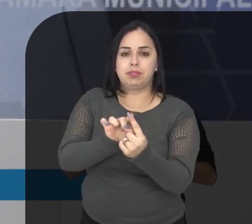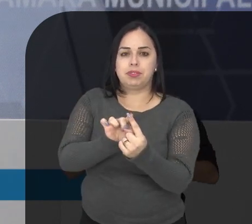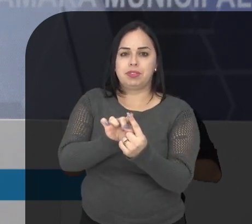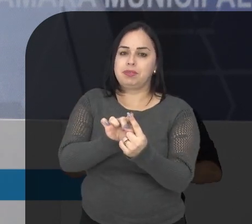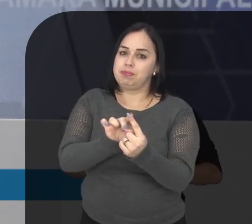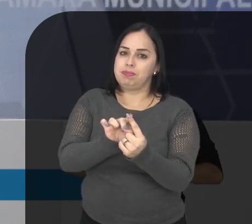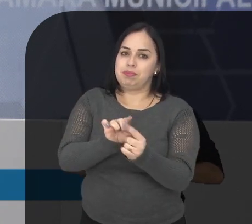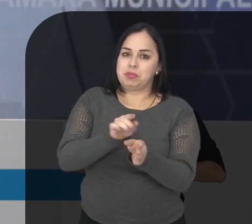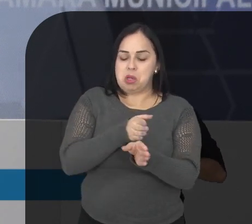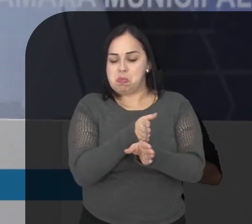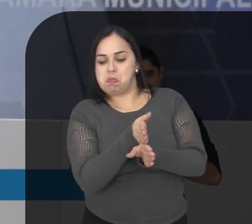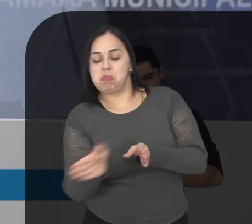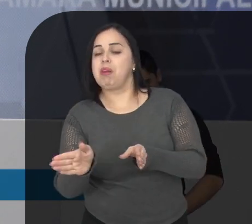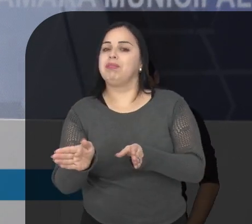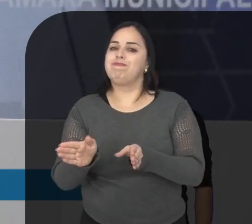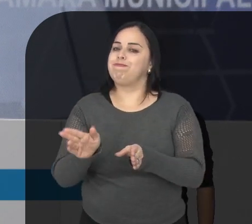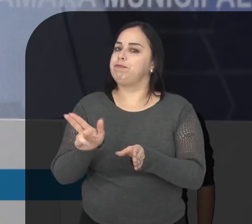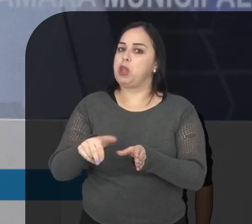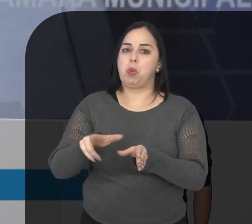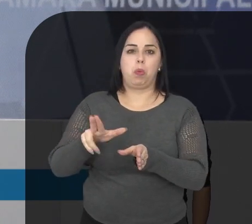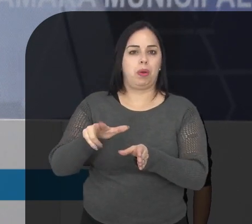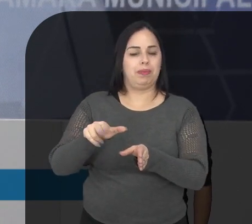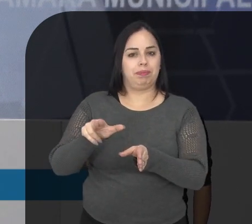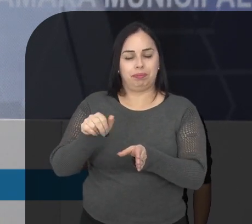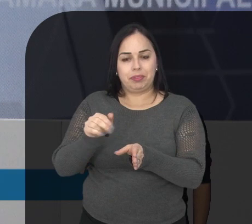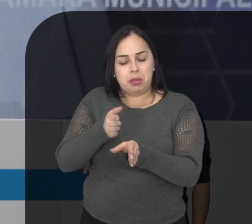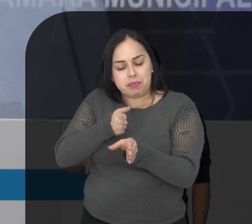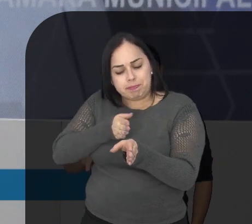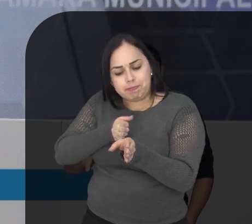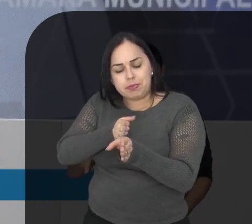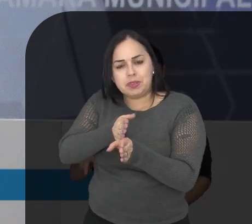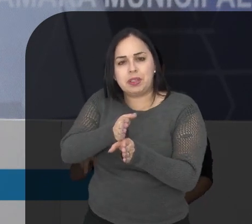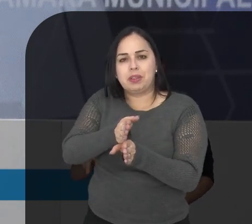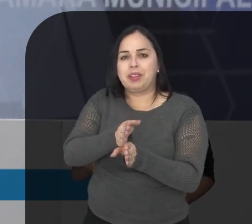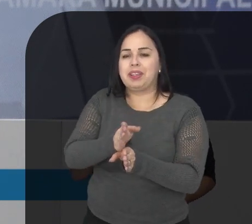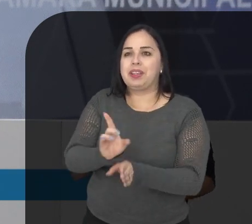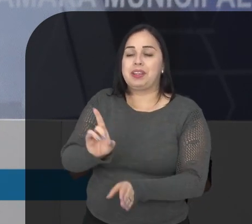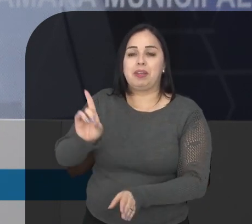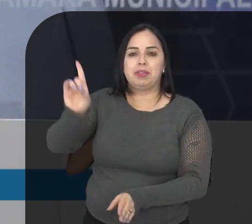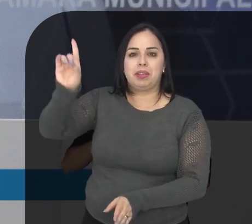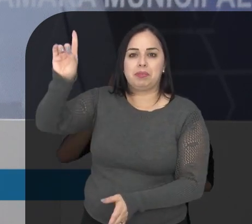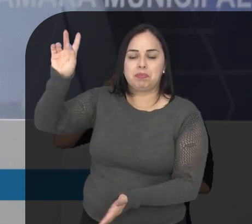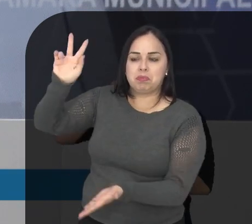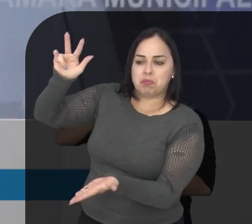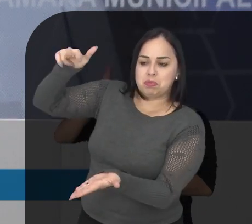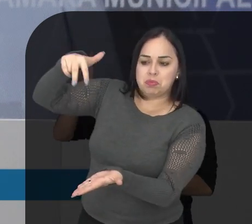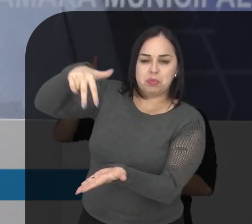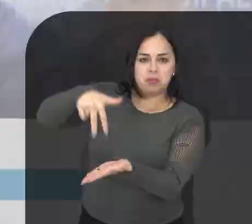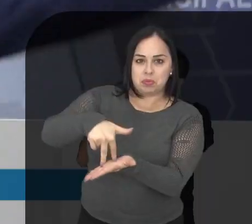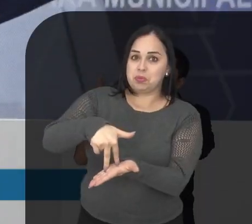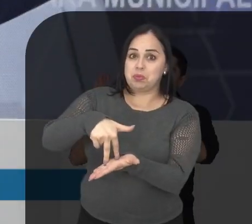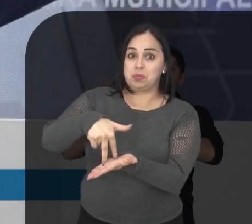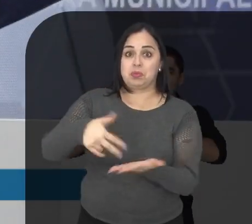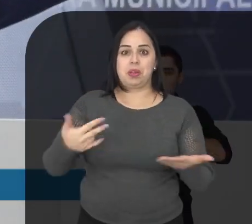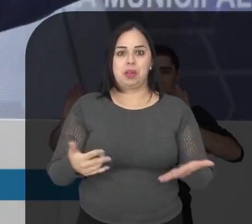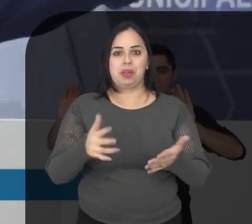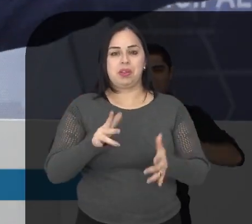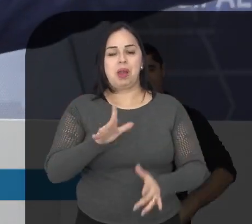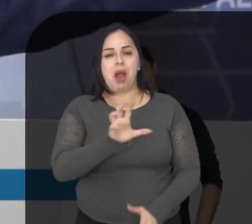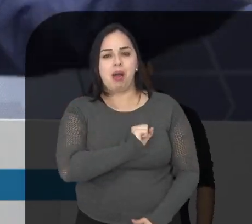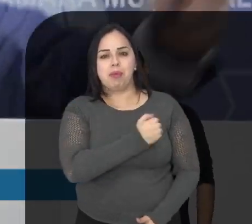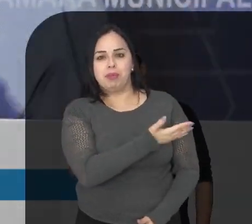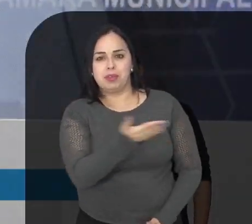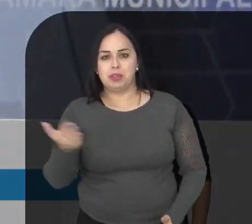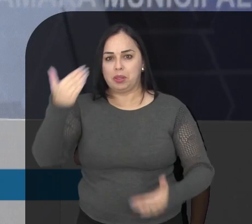Não trilhar caminhos tortuosos. Pois o senhor um dia virá a nós. Amo vocês,